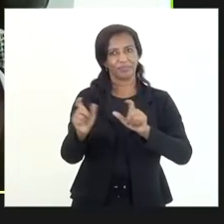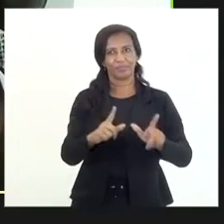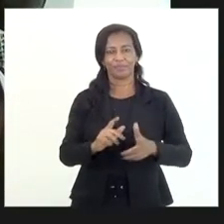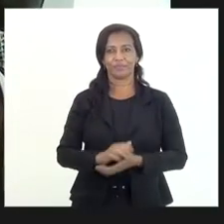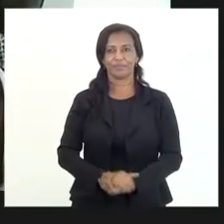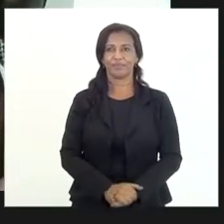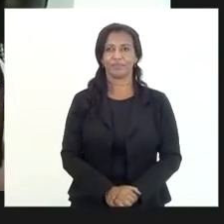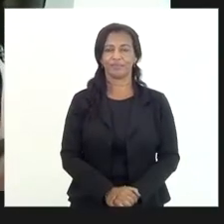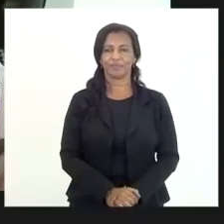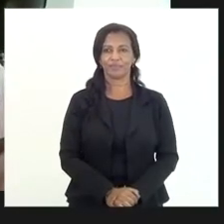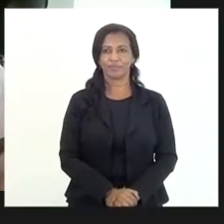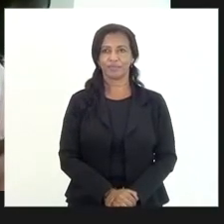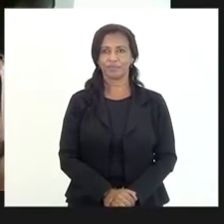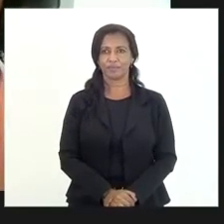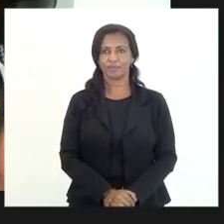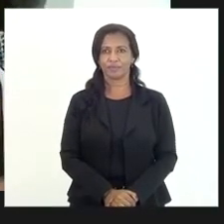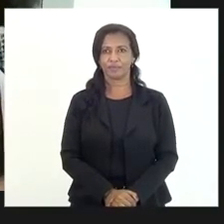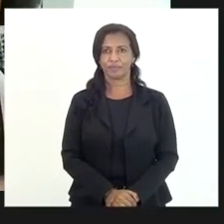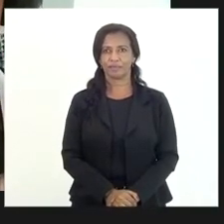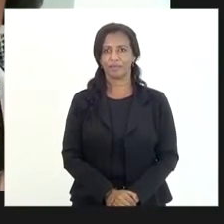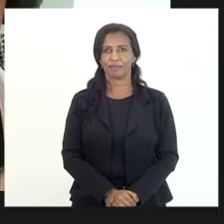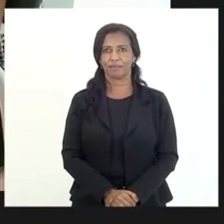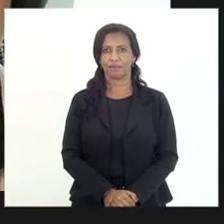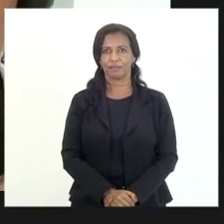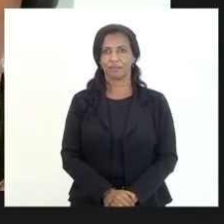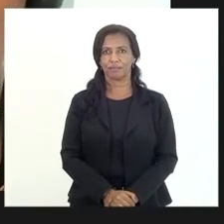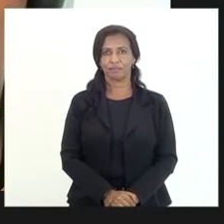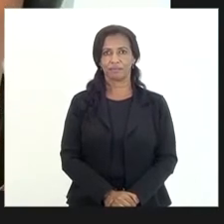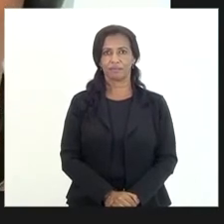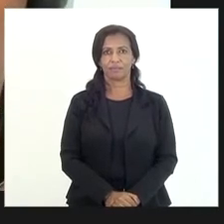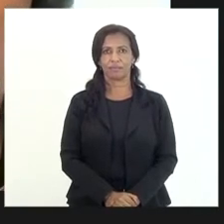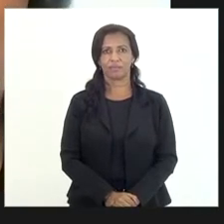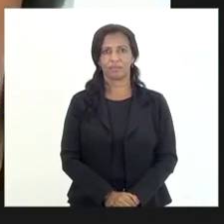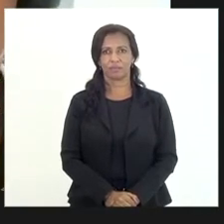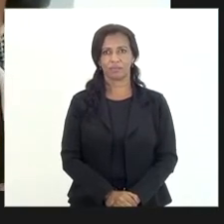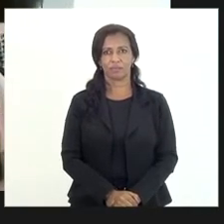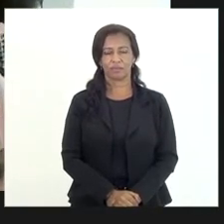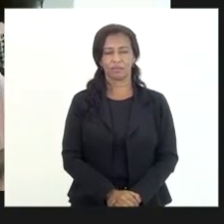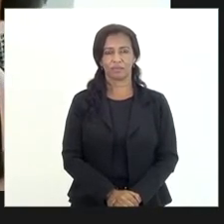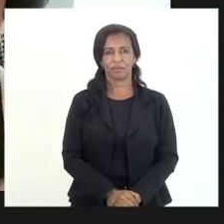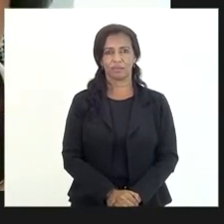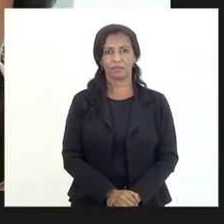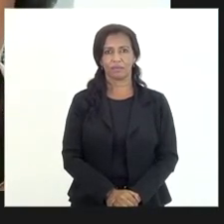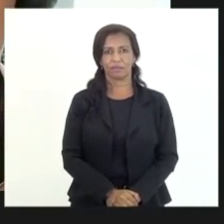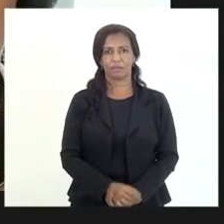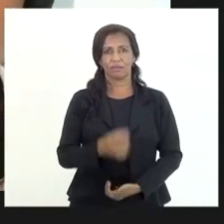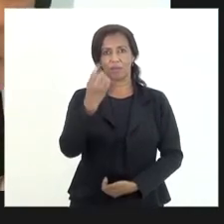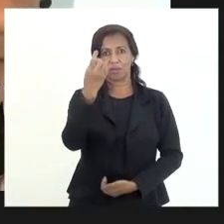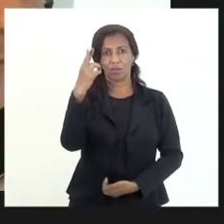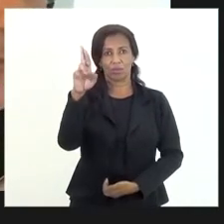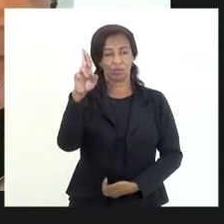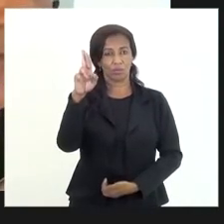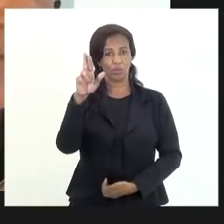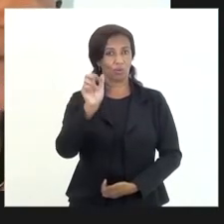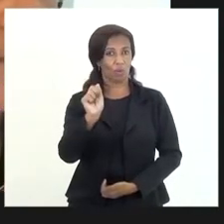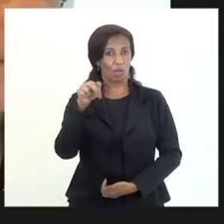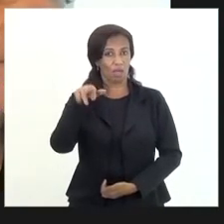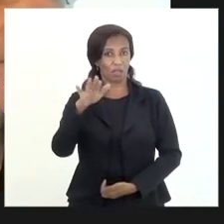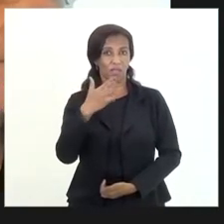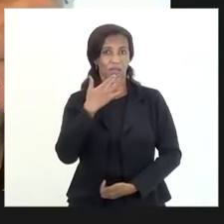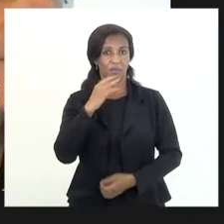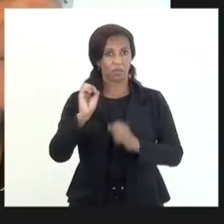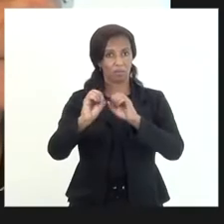o doutor o doutor André está dizendo que está escrito está desabilitado